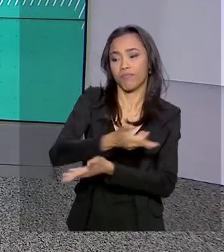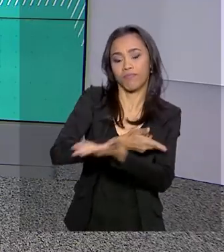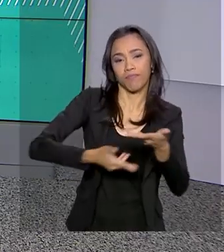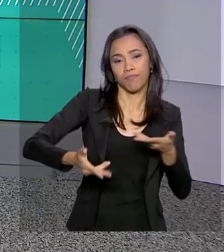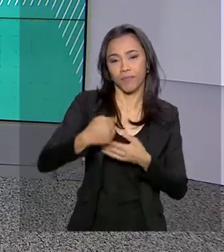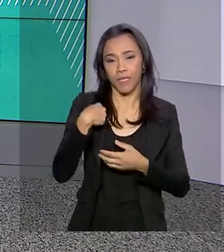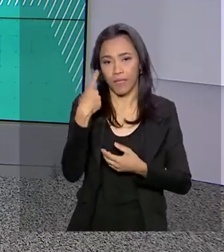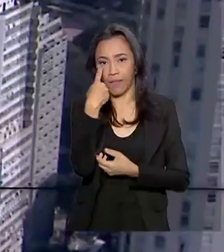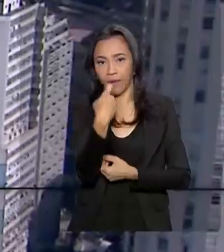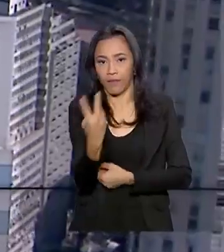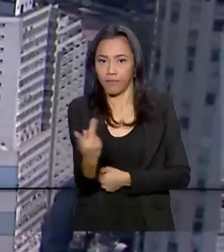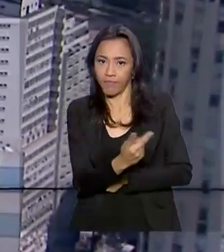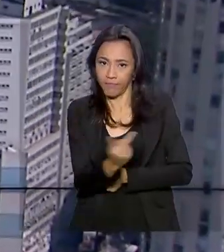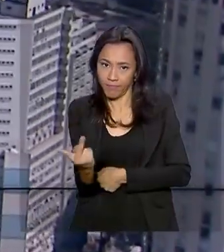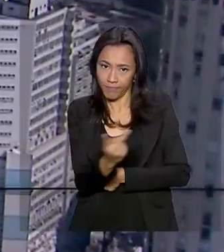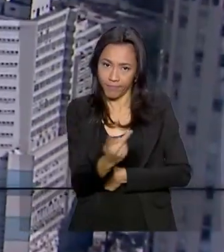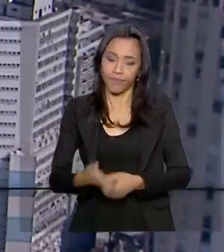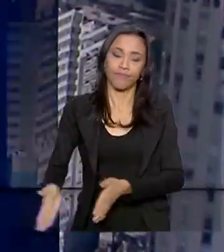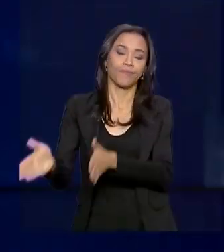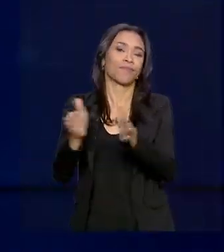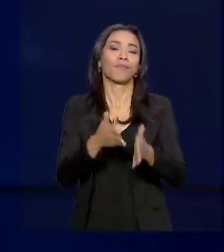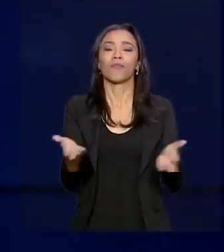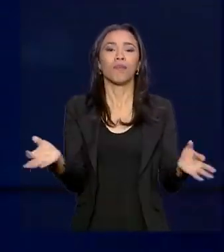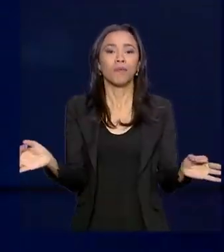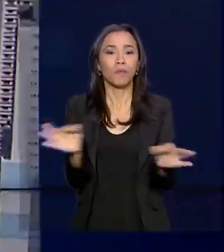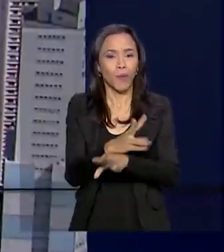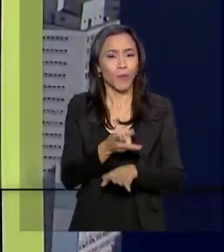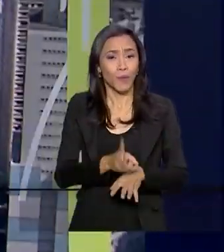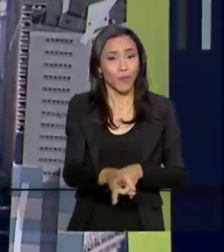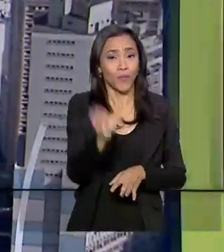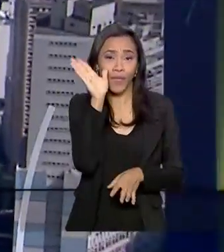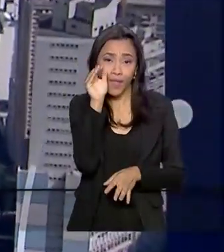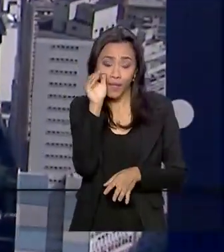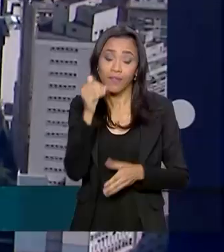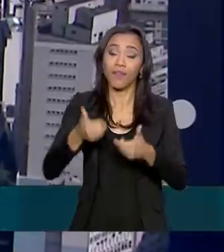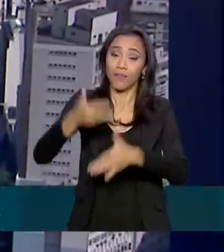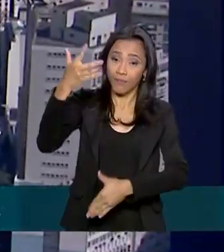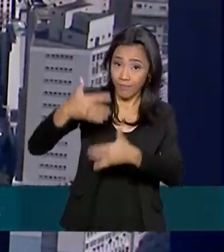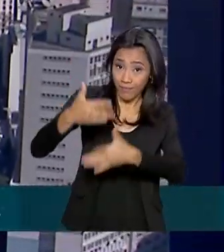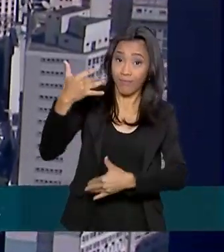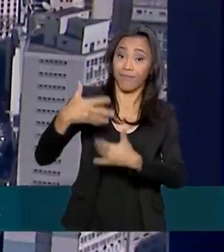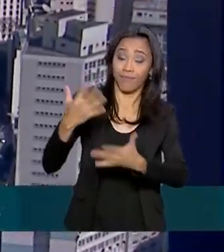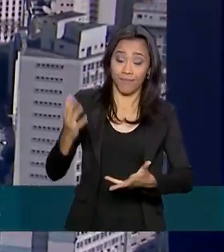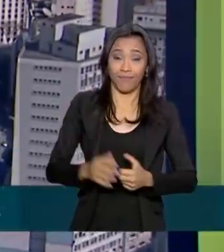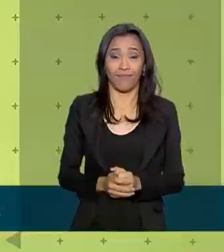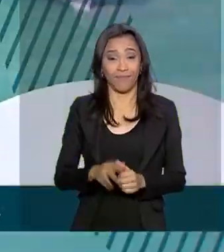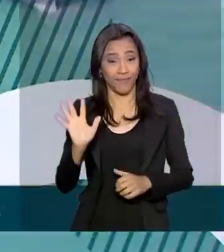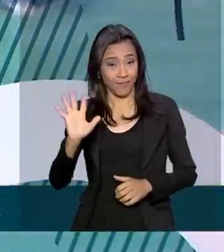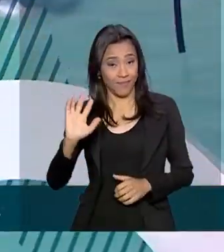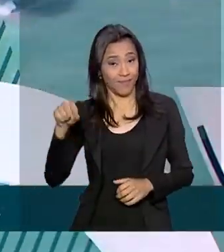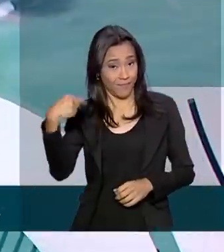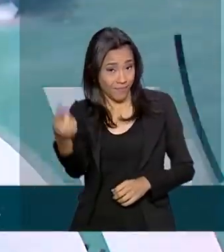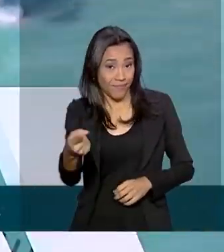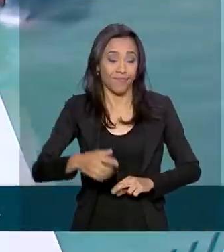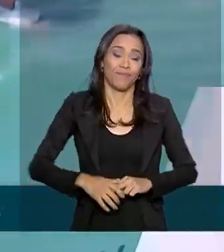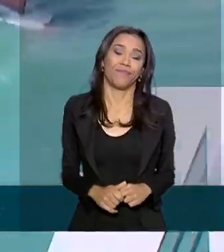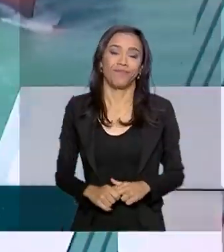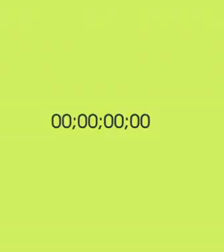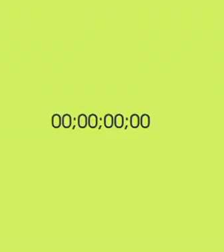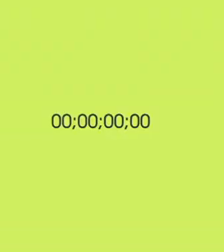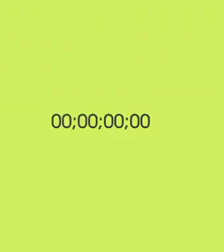interesse comum. O governo agora fica por aqui. Continue nos acompanhando também pelas redes sociais. Até a próxima edição.